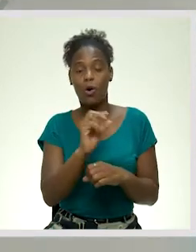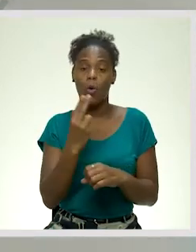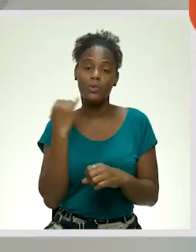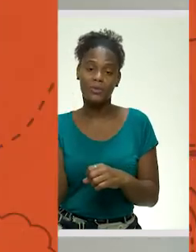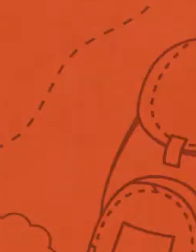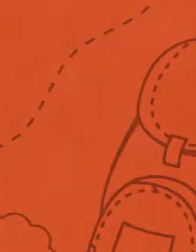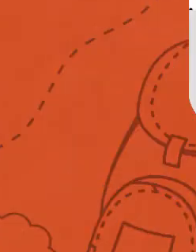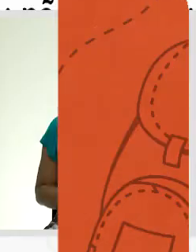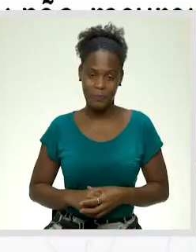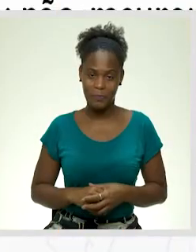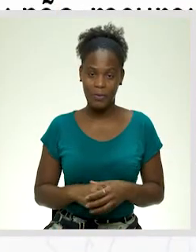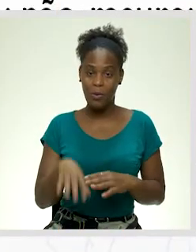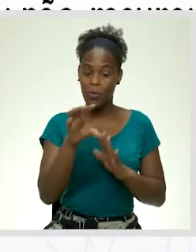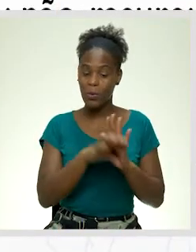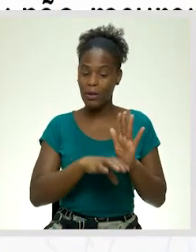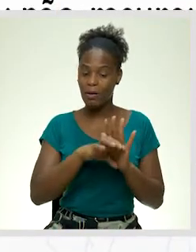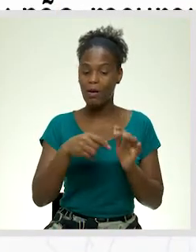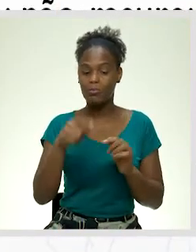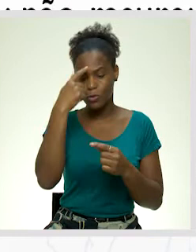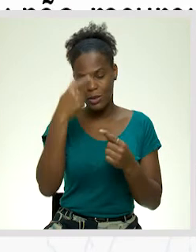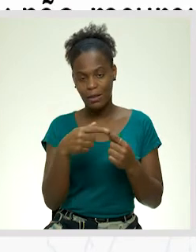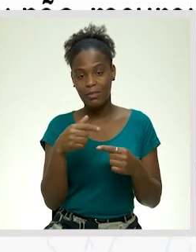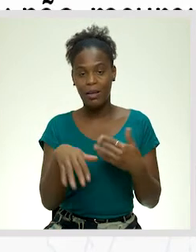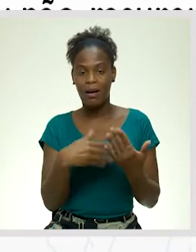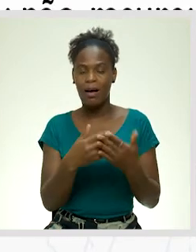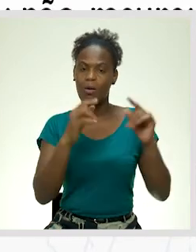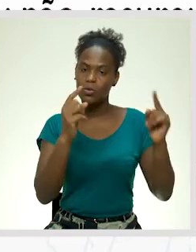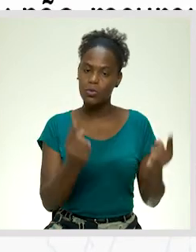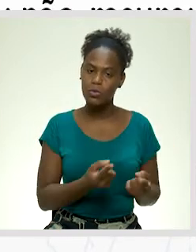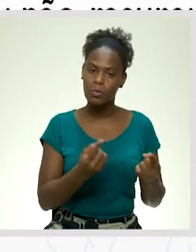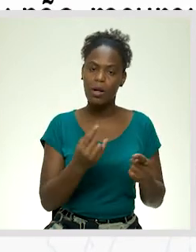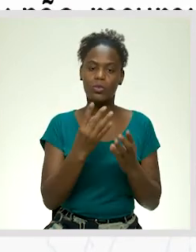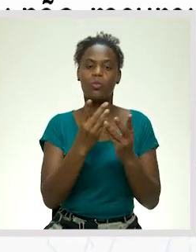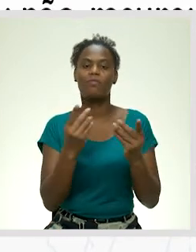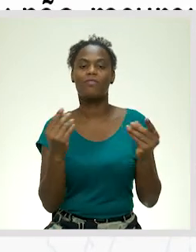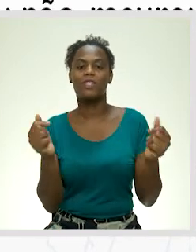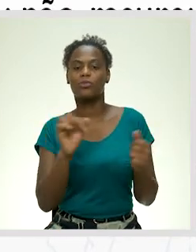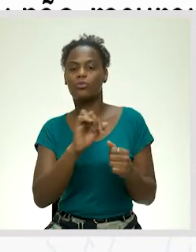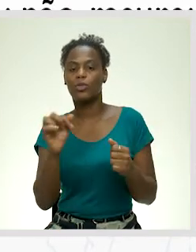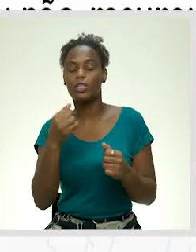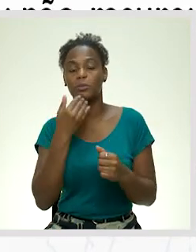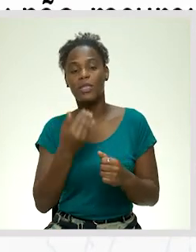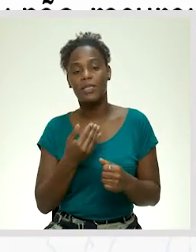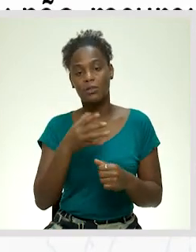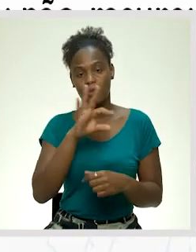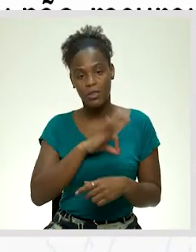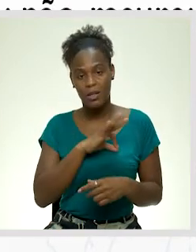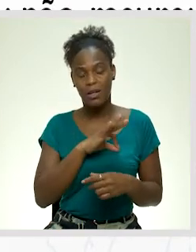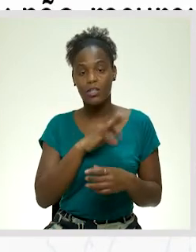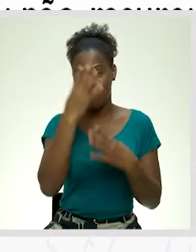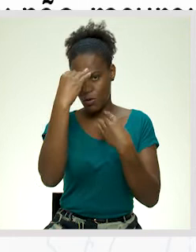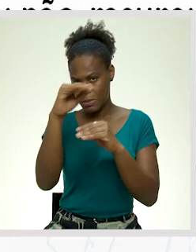entidade. O currículo vitae terá como objetivo trazer uma síntese das qualificações, experiências profissionais,